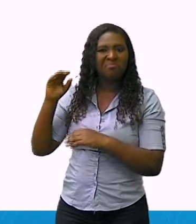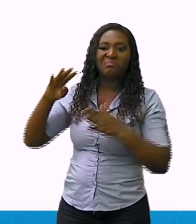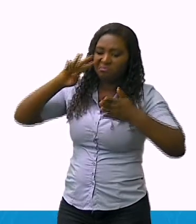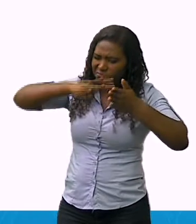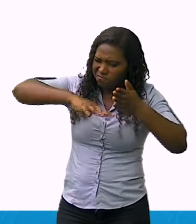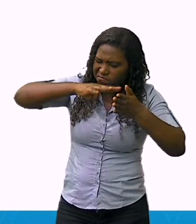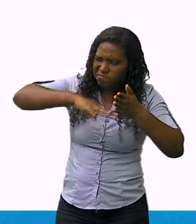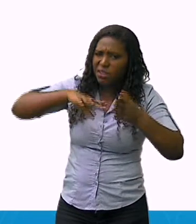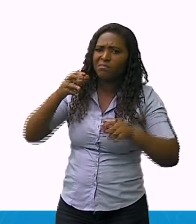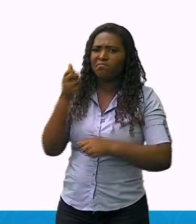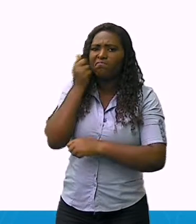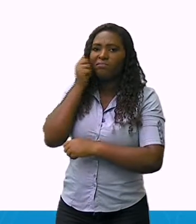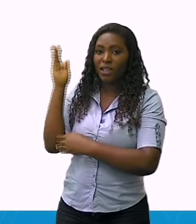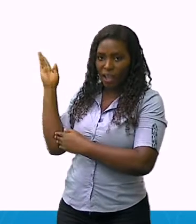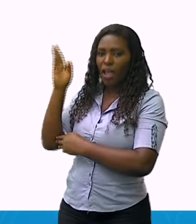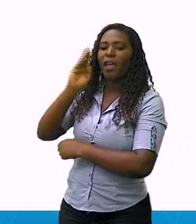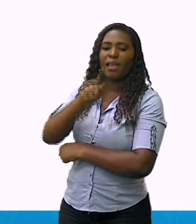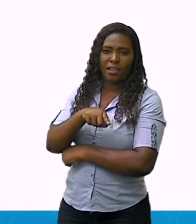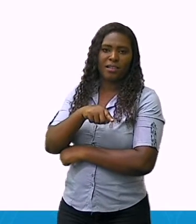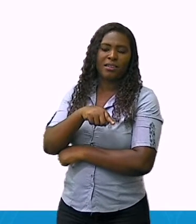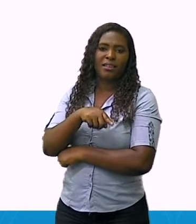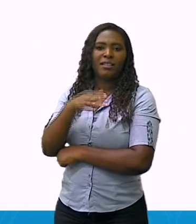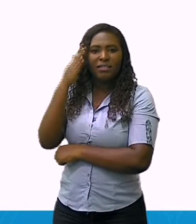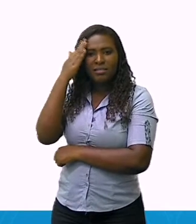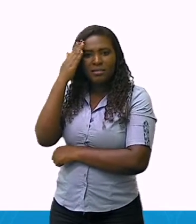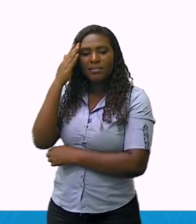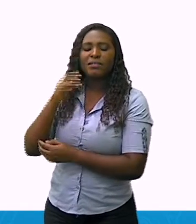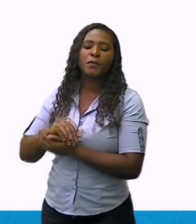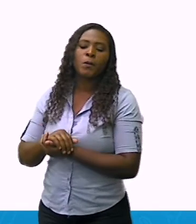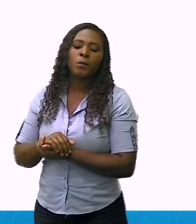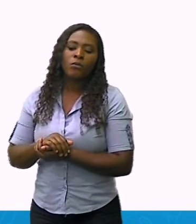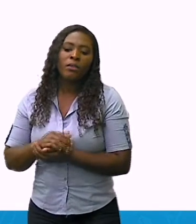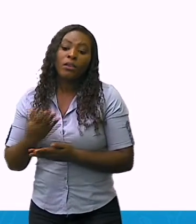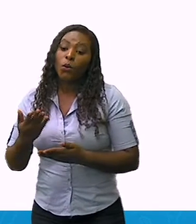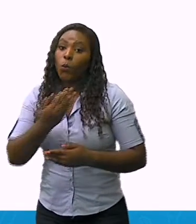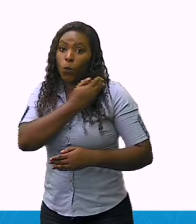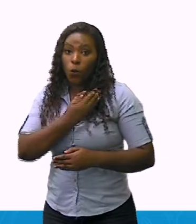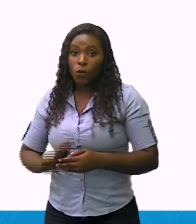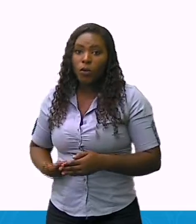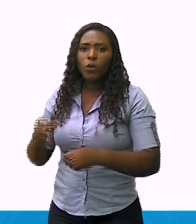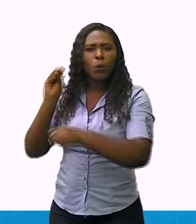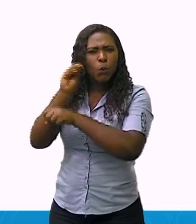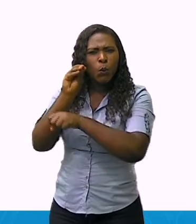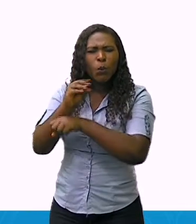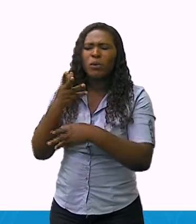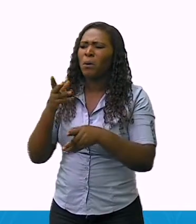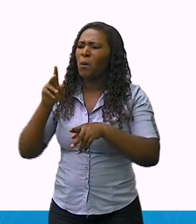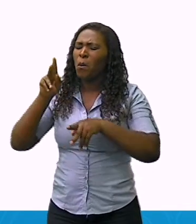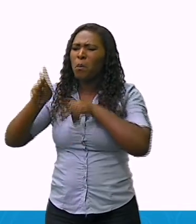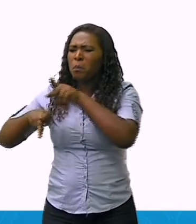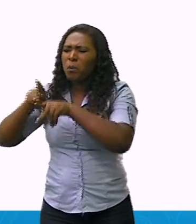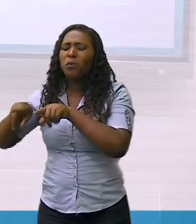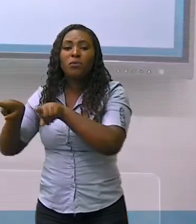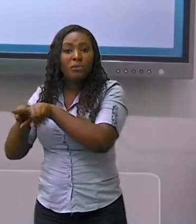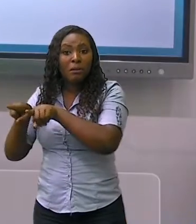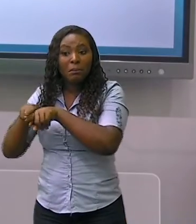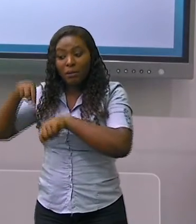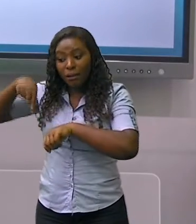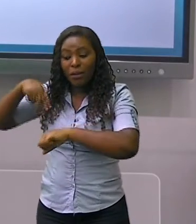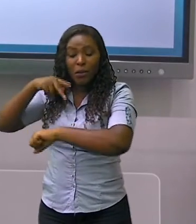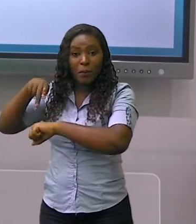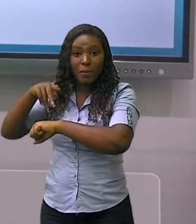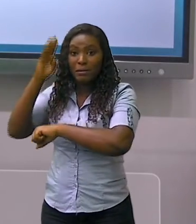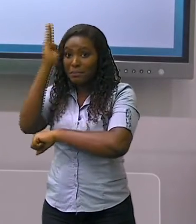esportivas e também para aventuras, atraindo centenas de praticantes do Brasil, por exemplo,